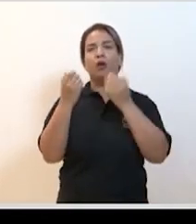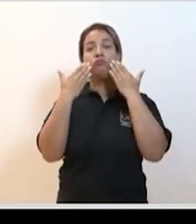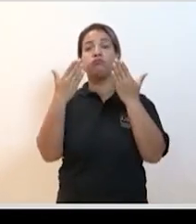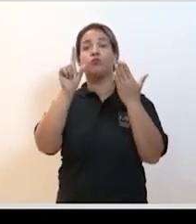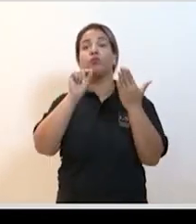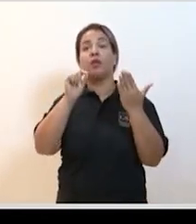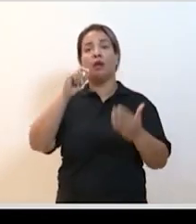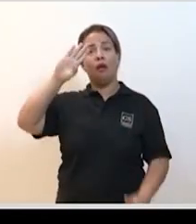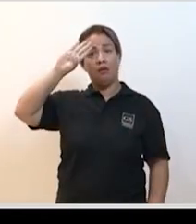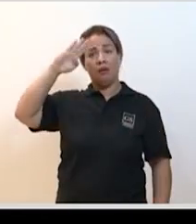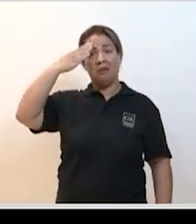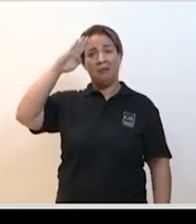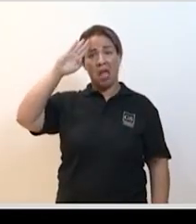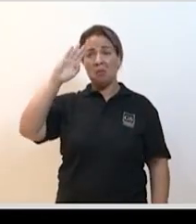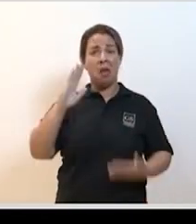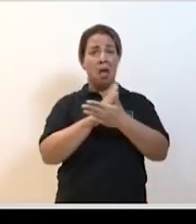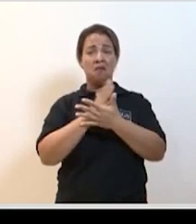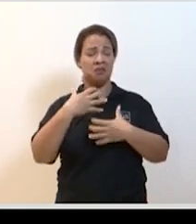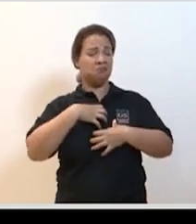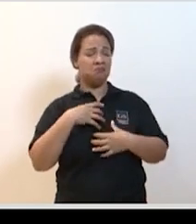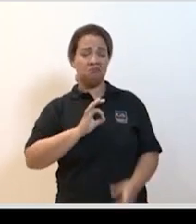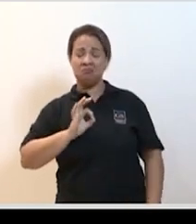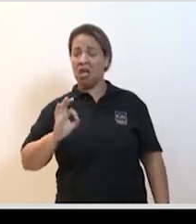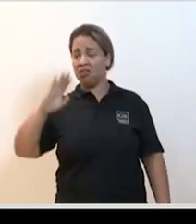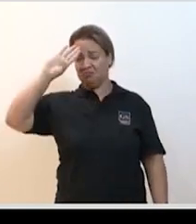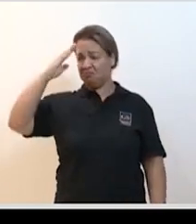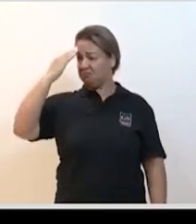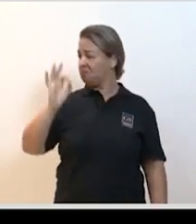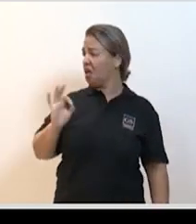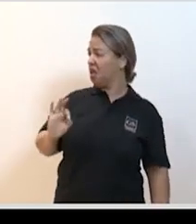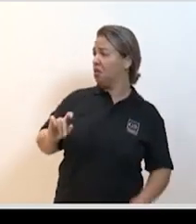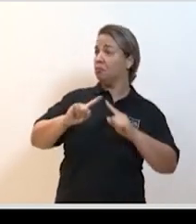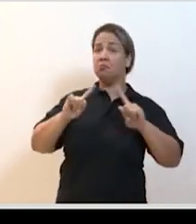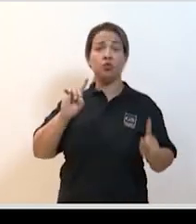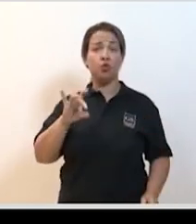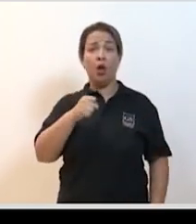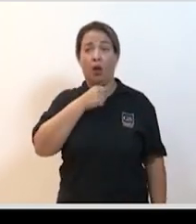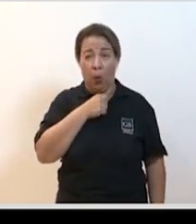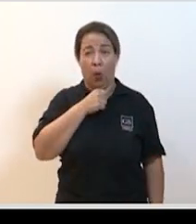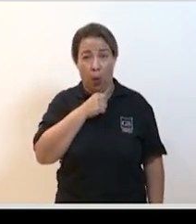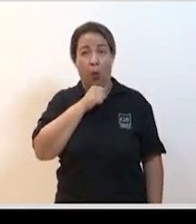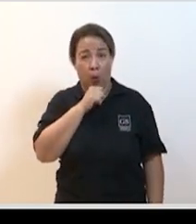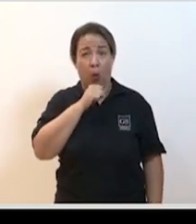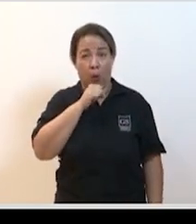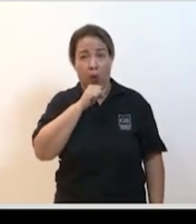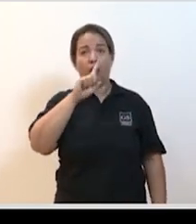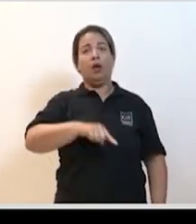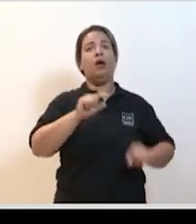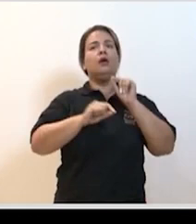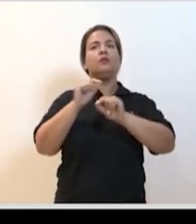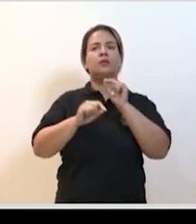caso, a febre pode não estar presente. Pode estar só a tosse, por exemplo. Então, é preciso reconhecer que paciente com sintoma respiratório